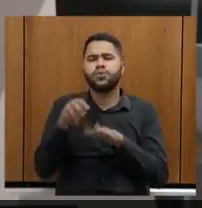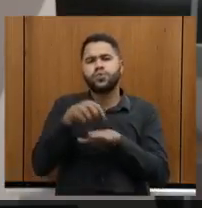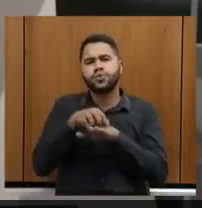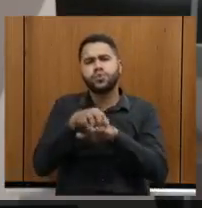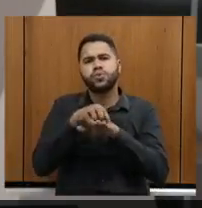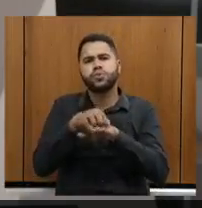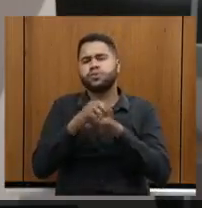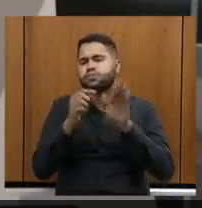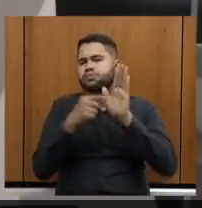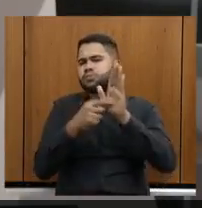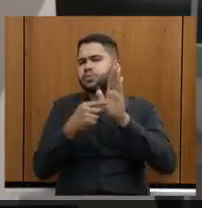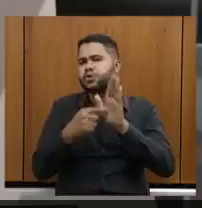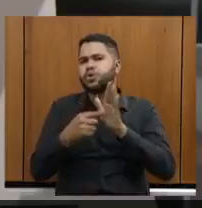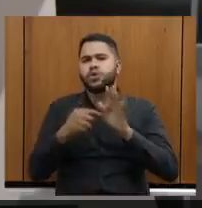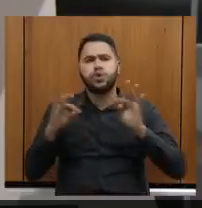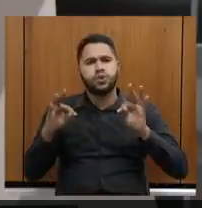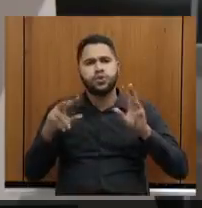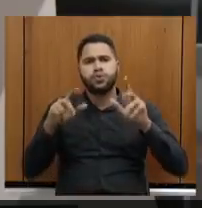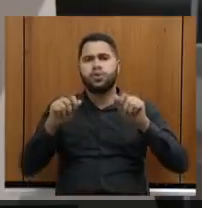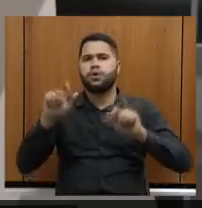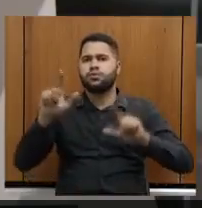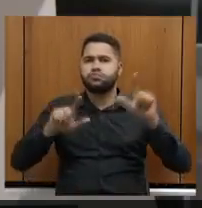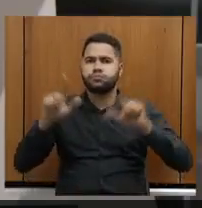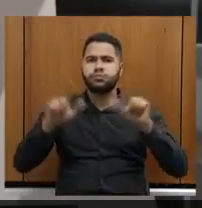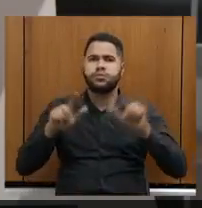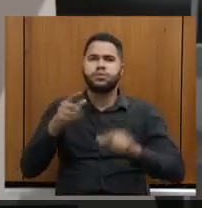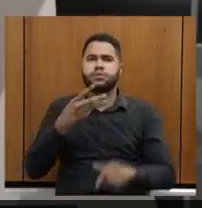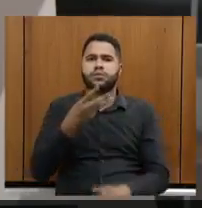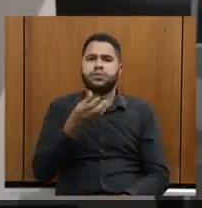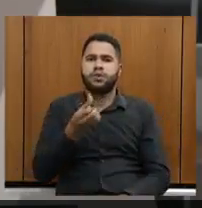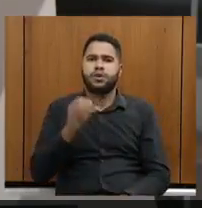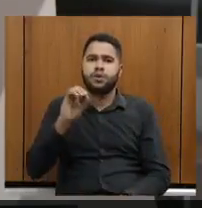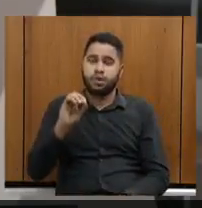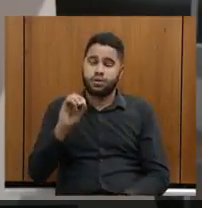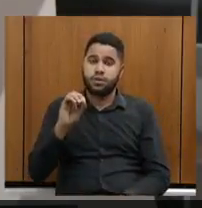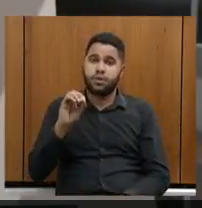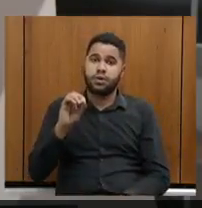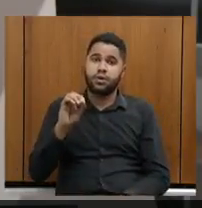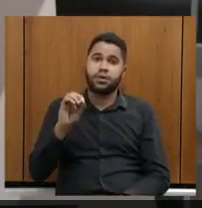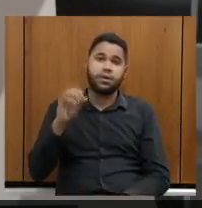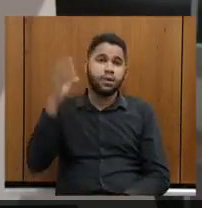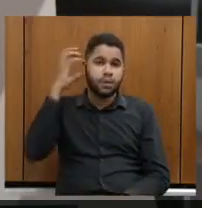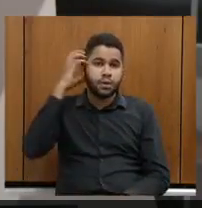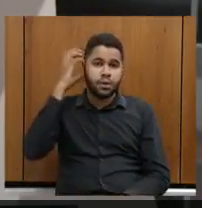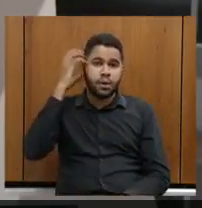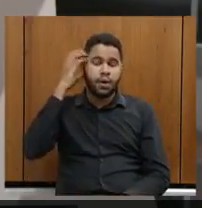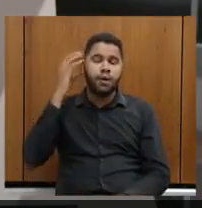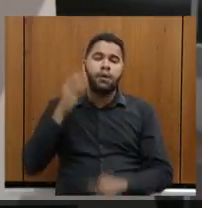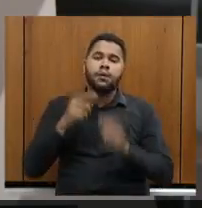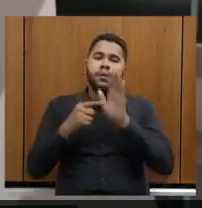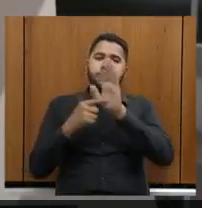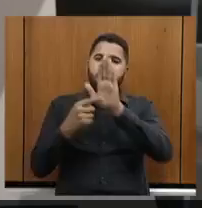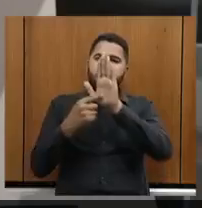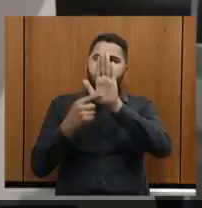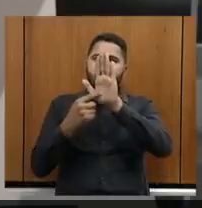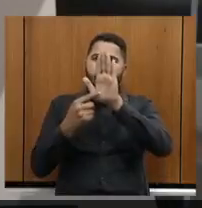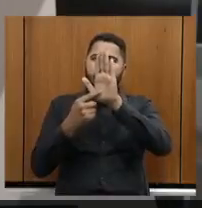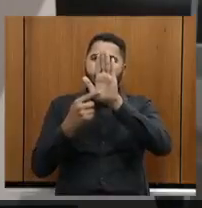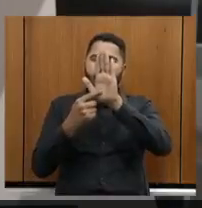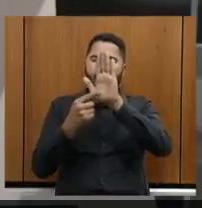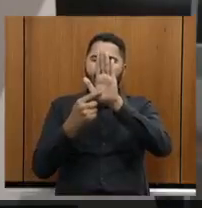passando em todas as TVs. São 360 rádios também que estão passando esportes. Hoje, nós